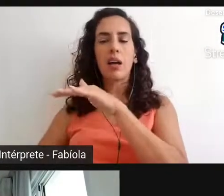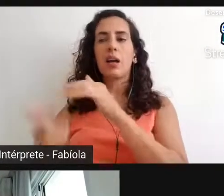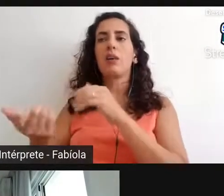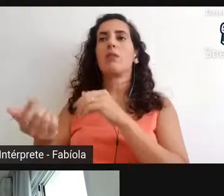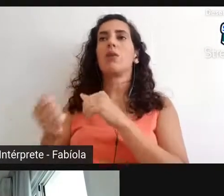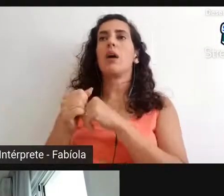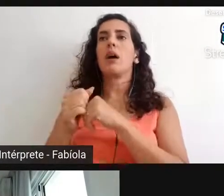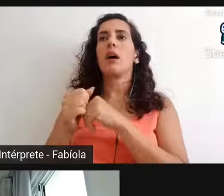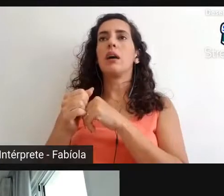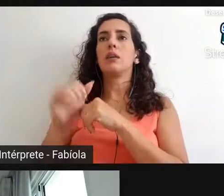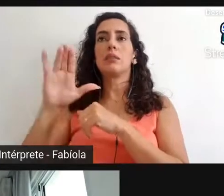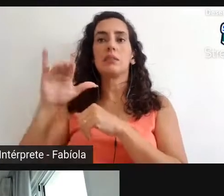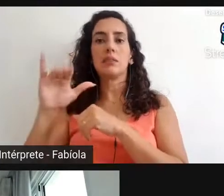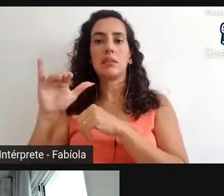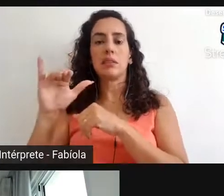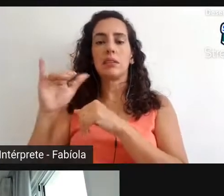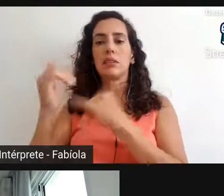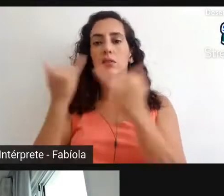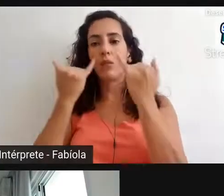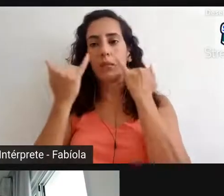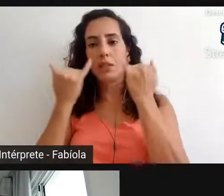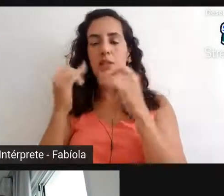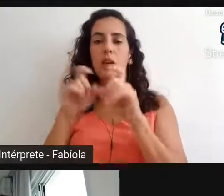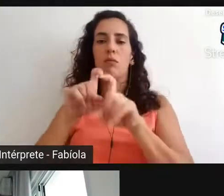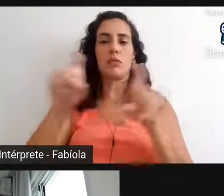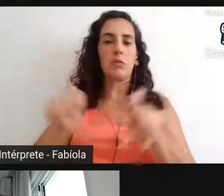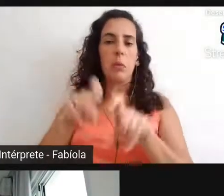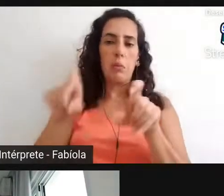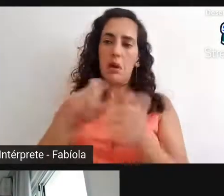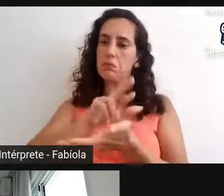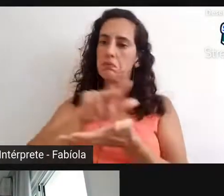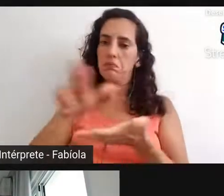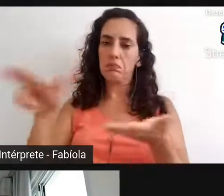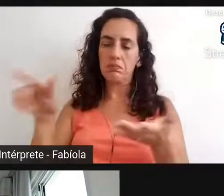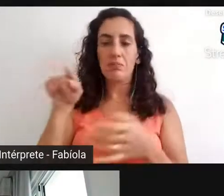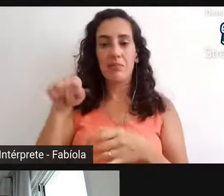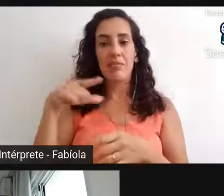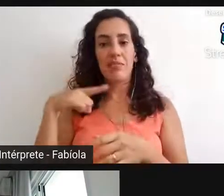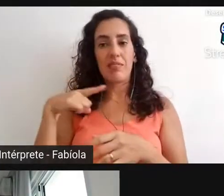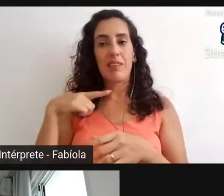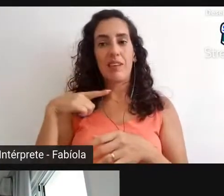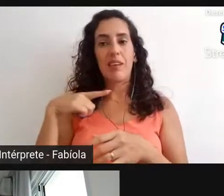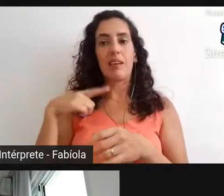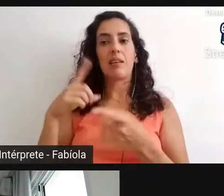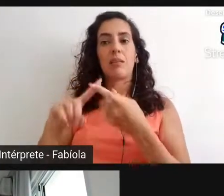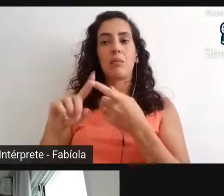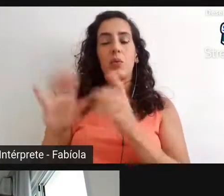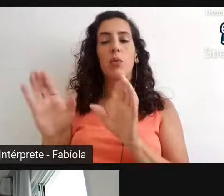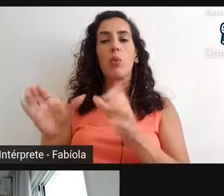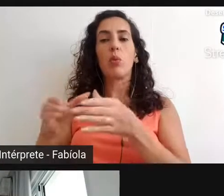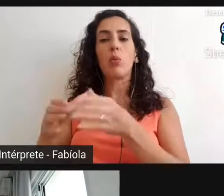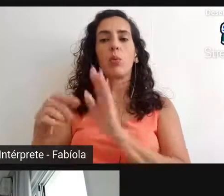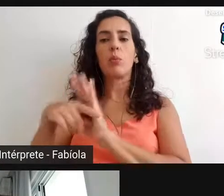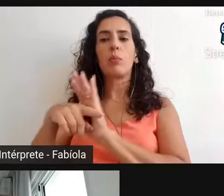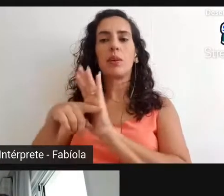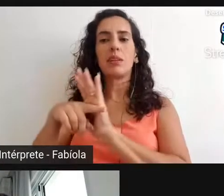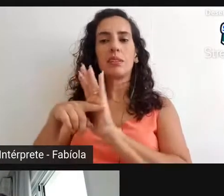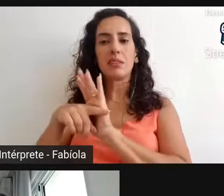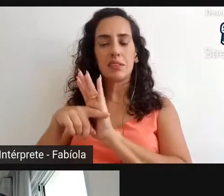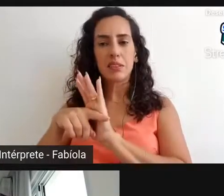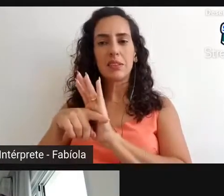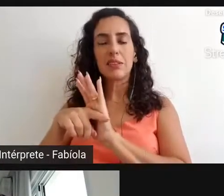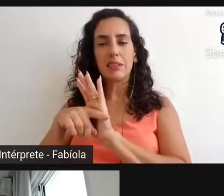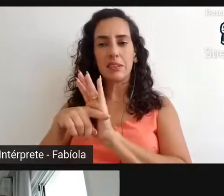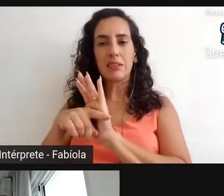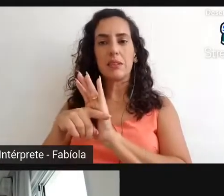informação, dentre outros. O professor é líder do grupo de pesquisa, documentos digitais, gestão, preservação, acesso e transparência ativa,